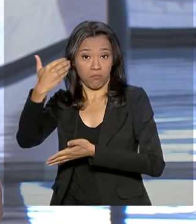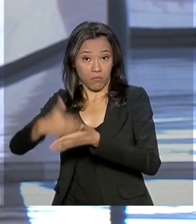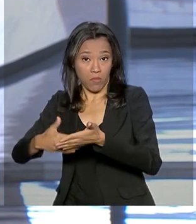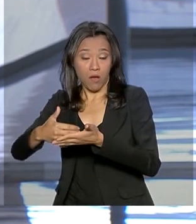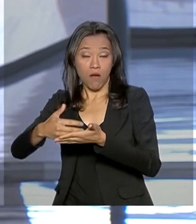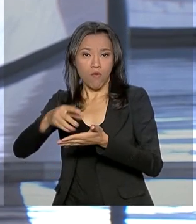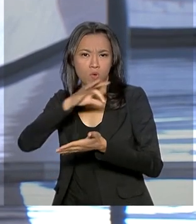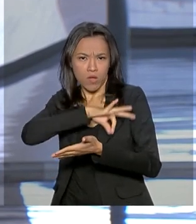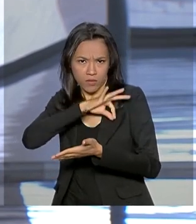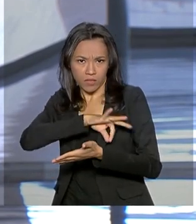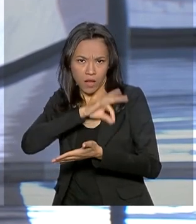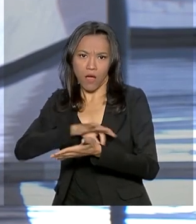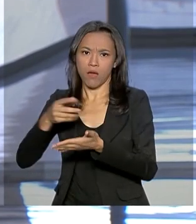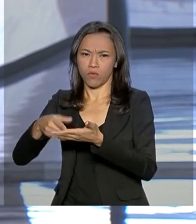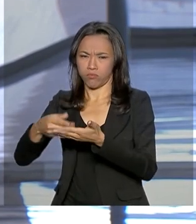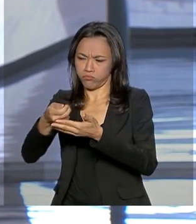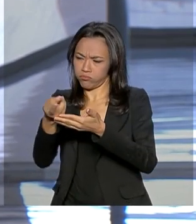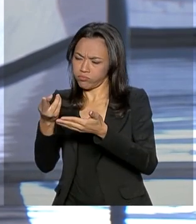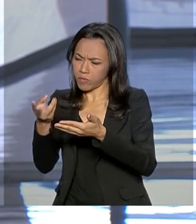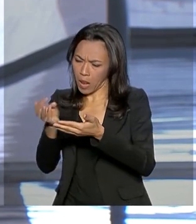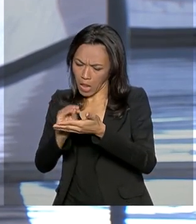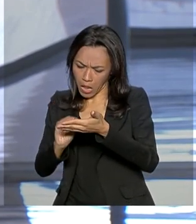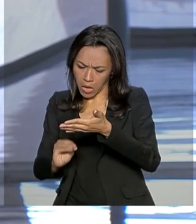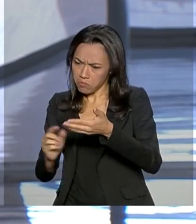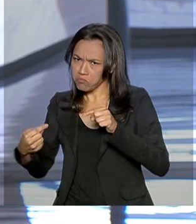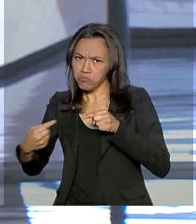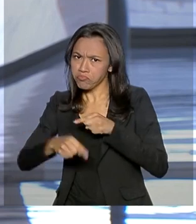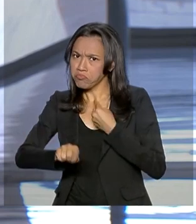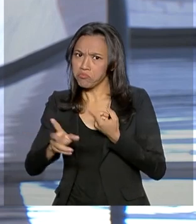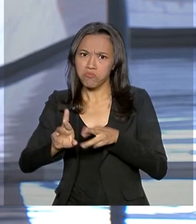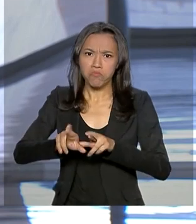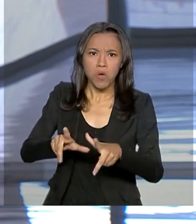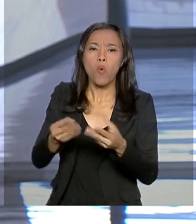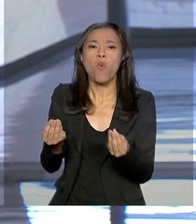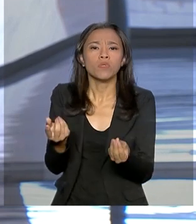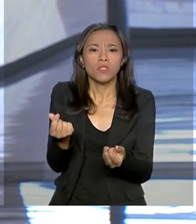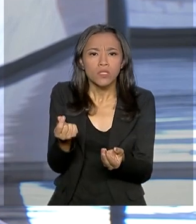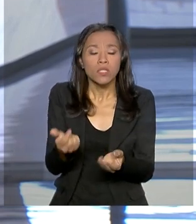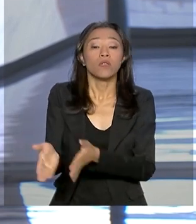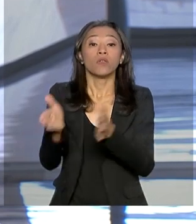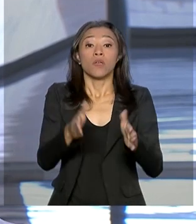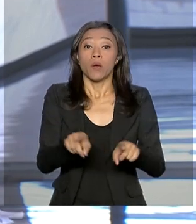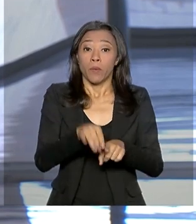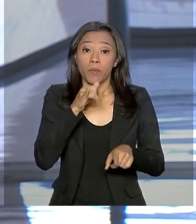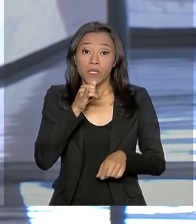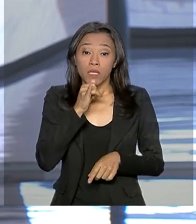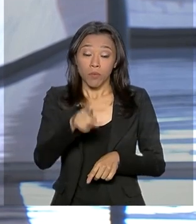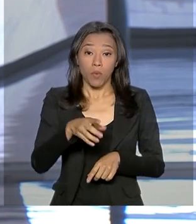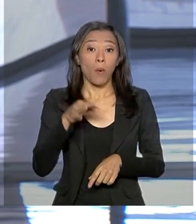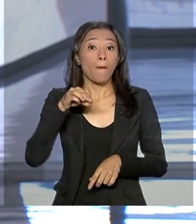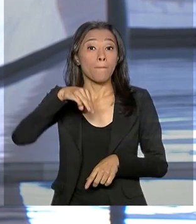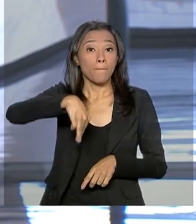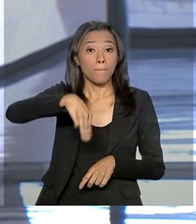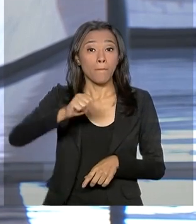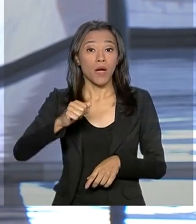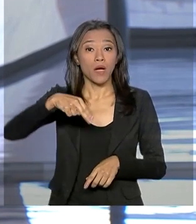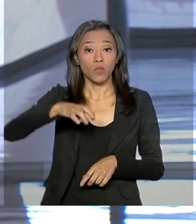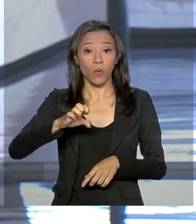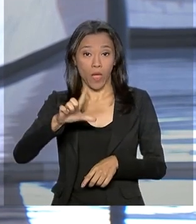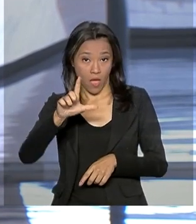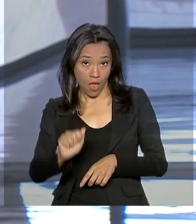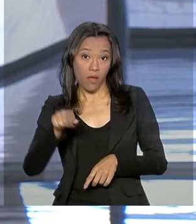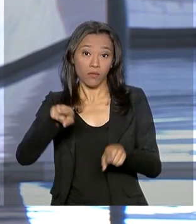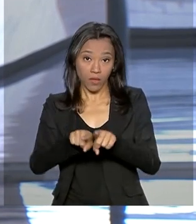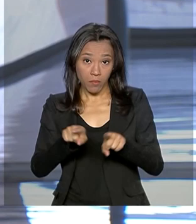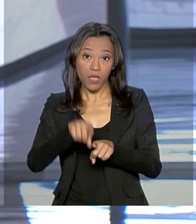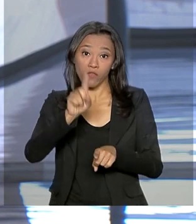que foram prestadas em depoimento precisam ser checadas. Eu cito por exemplo o caso da ex-deputada do PCdoB, Manuela Dávila, que foi citada